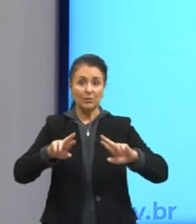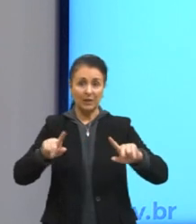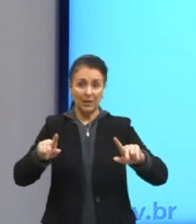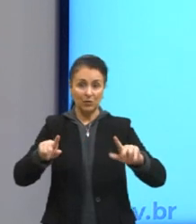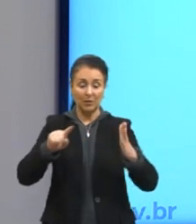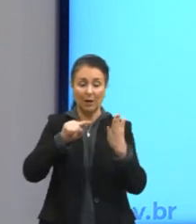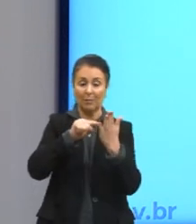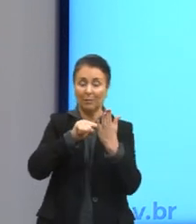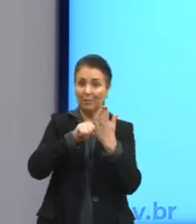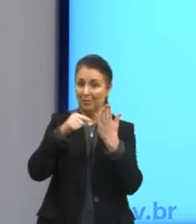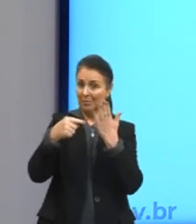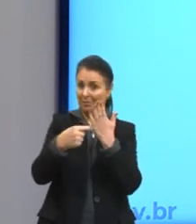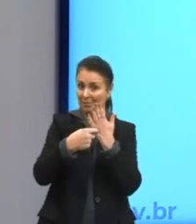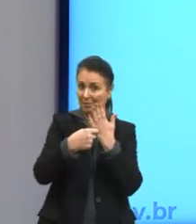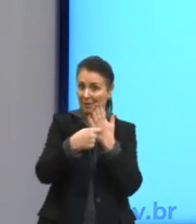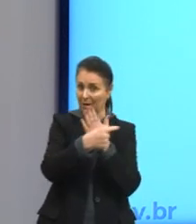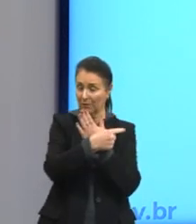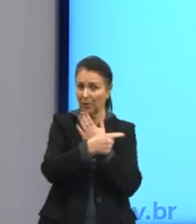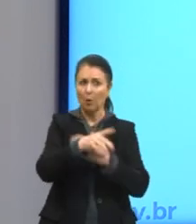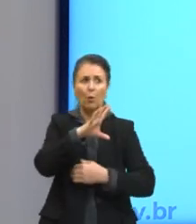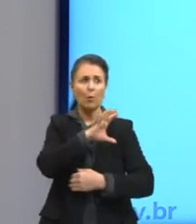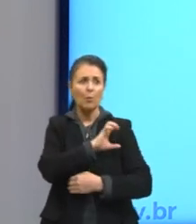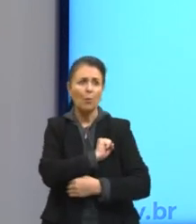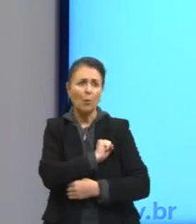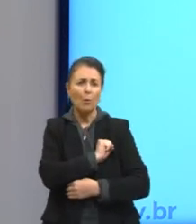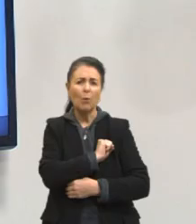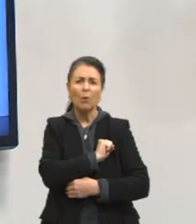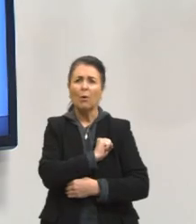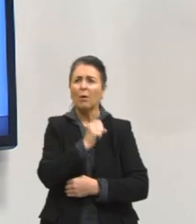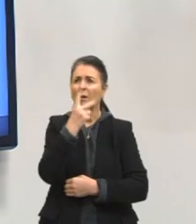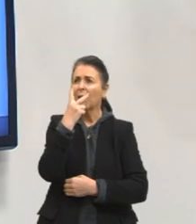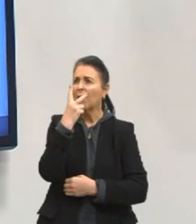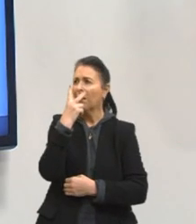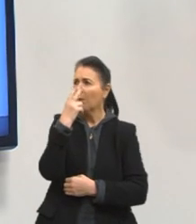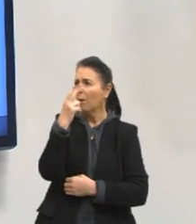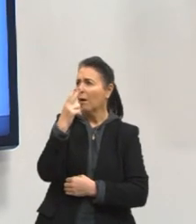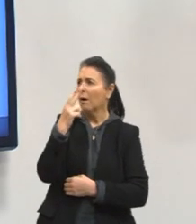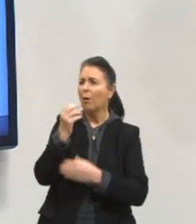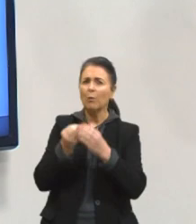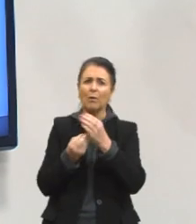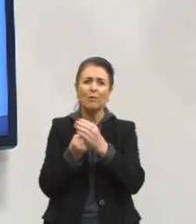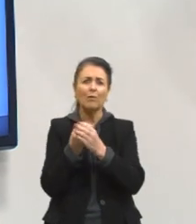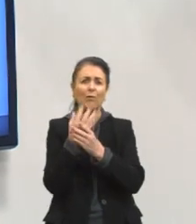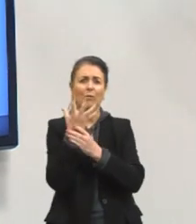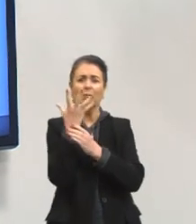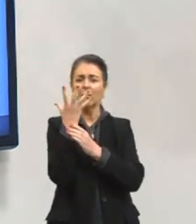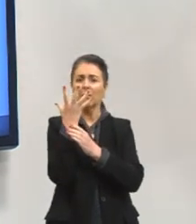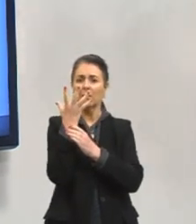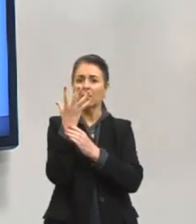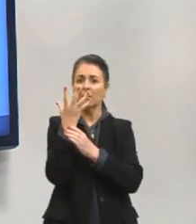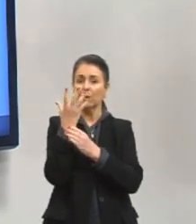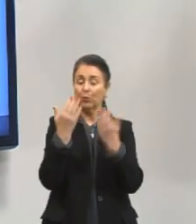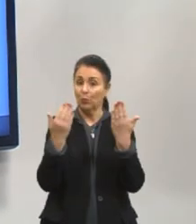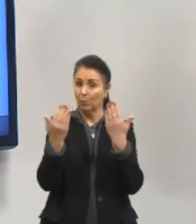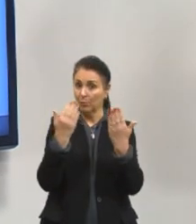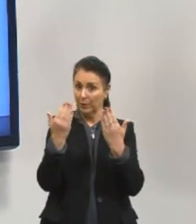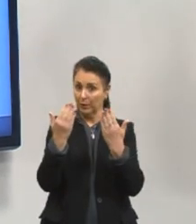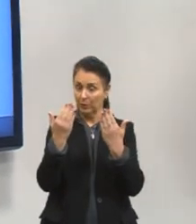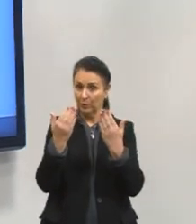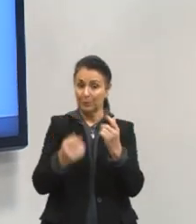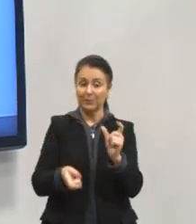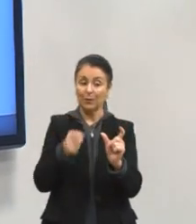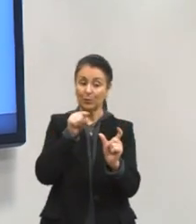metáfora, quando eu digo assim, o amor é uma flor. Eu estou comparando as duas coisas. Nesse caso, esse segundo